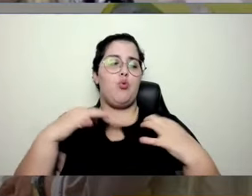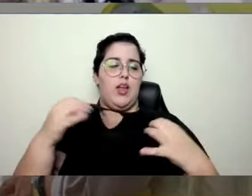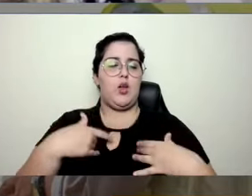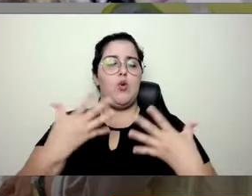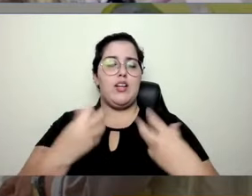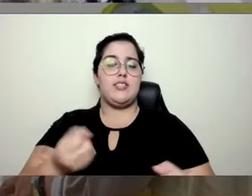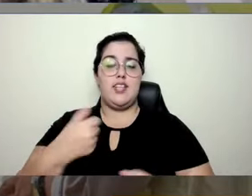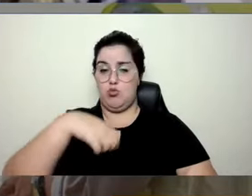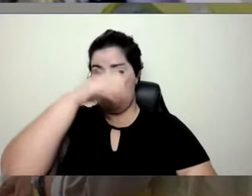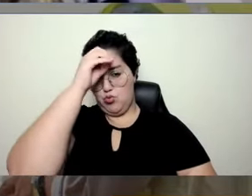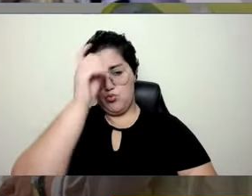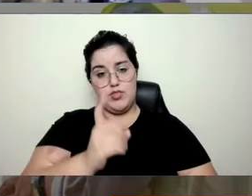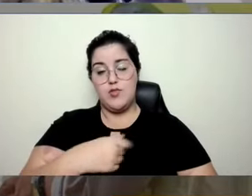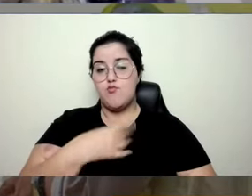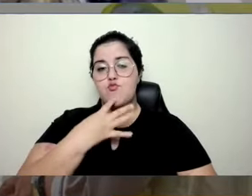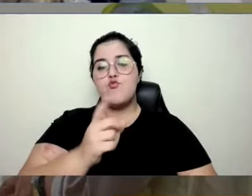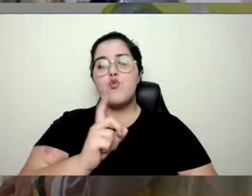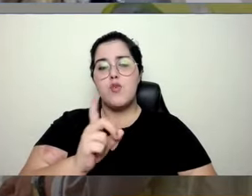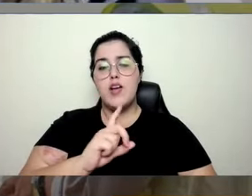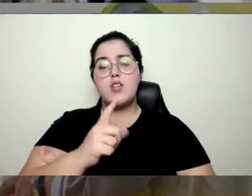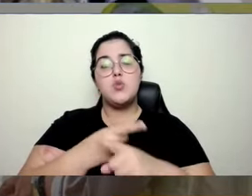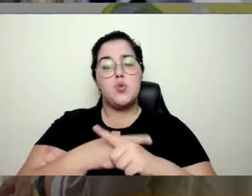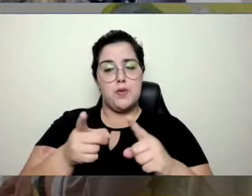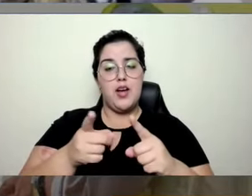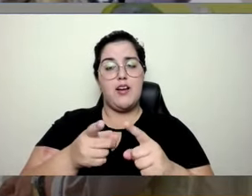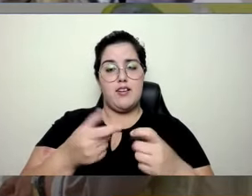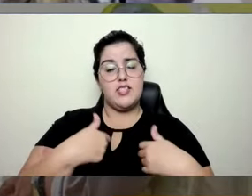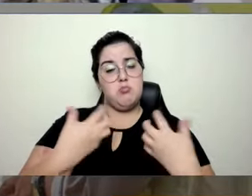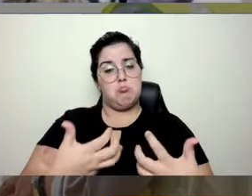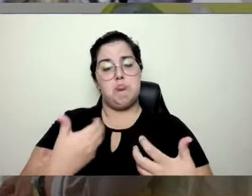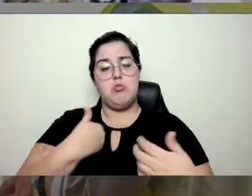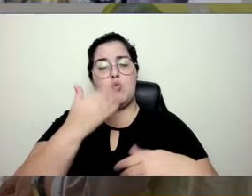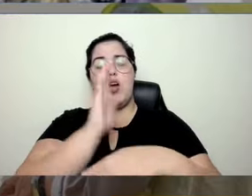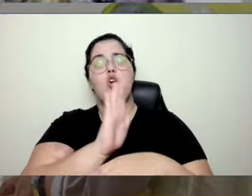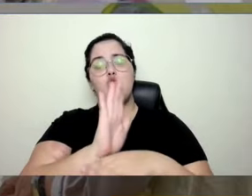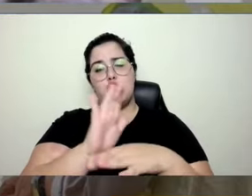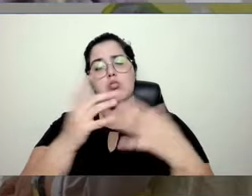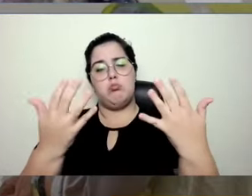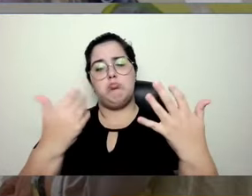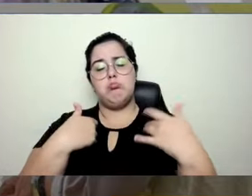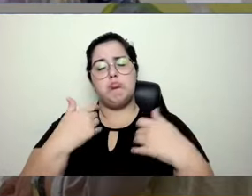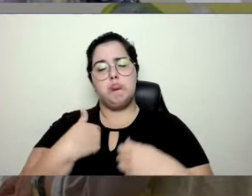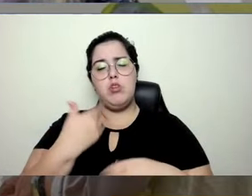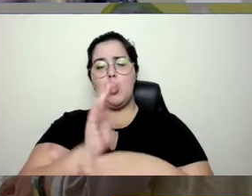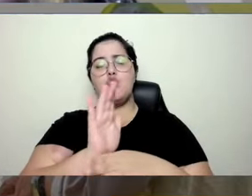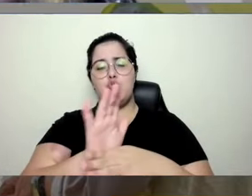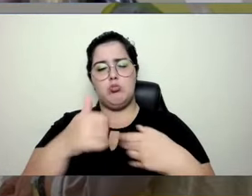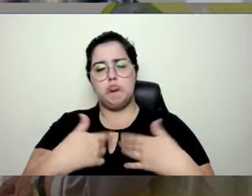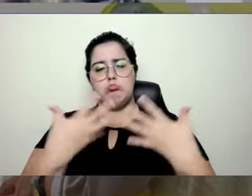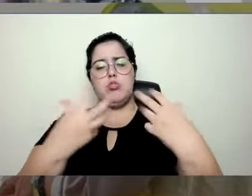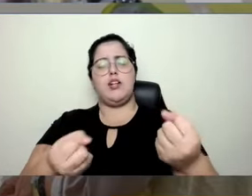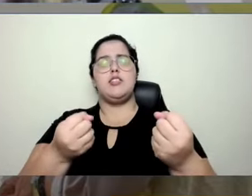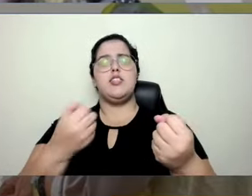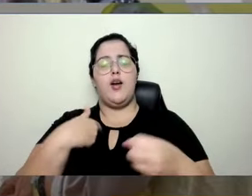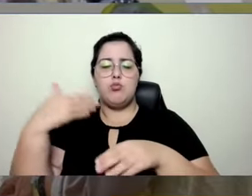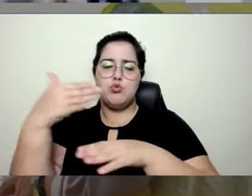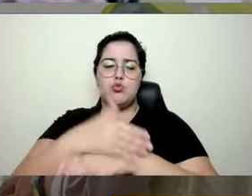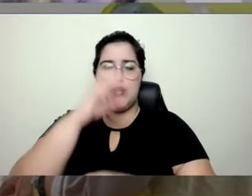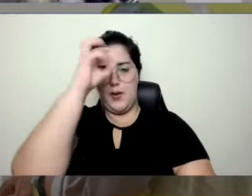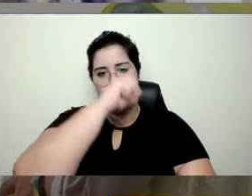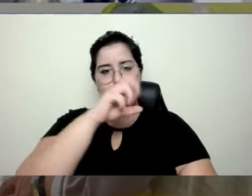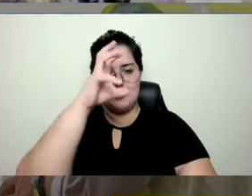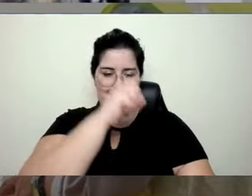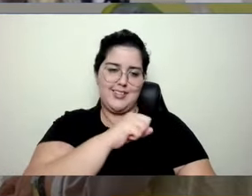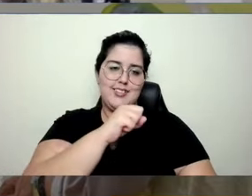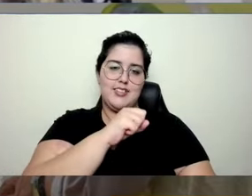aviso que eu não sei muita coisa, mas eu sou um adicional par de mãos. E foi assim que eu comecei a aprender. Hoje,